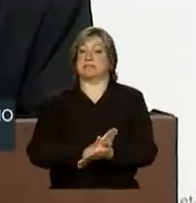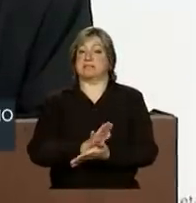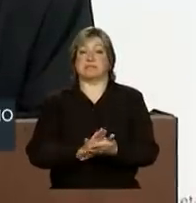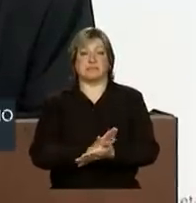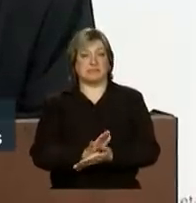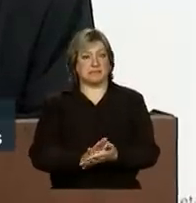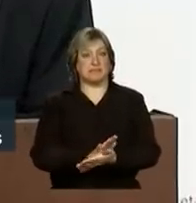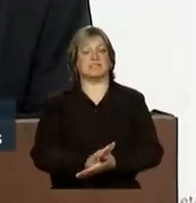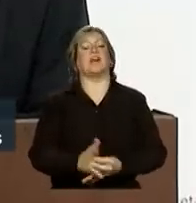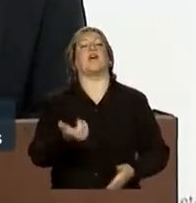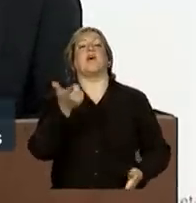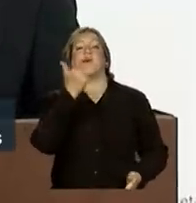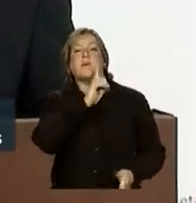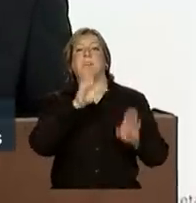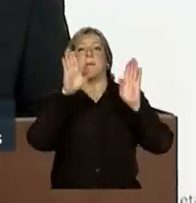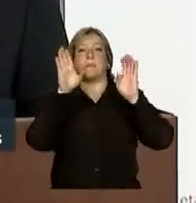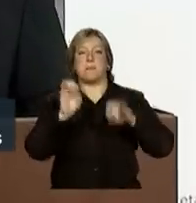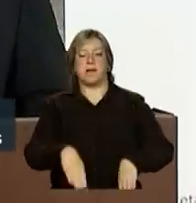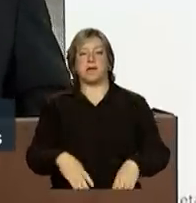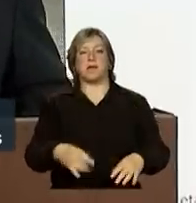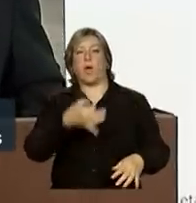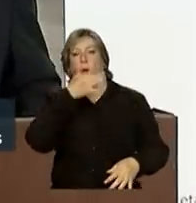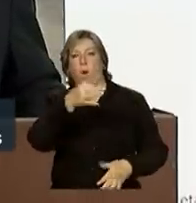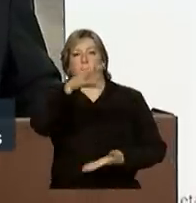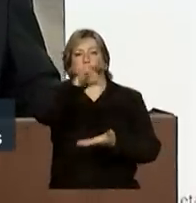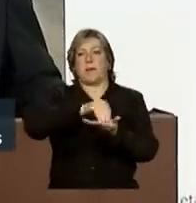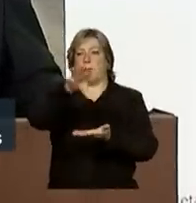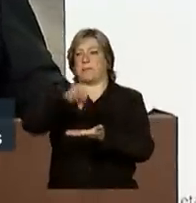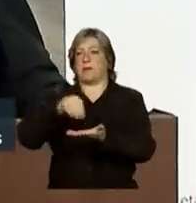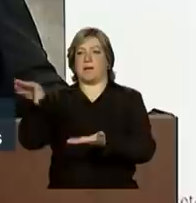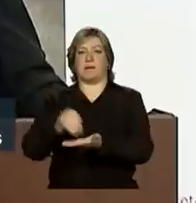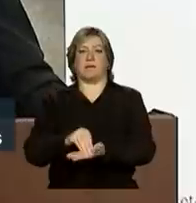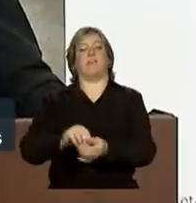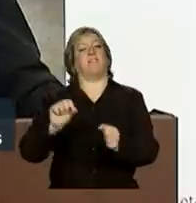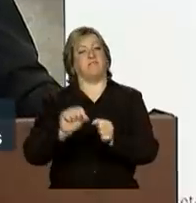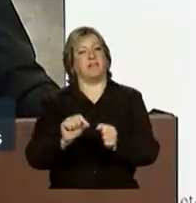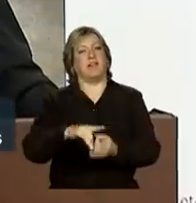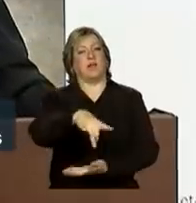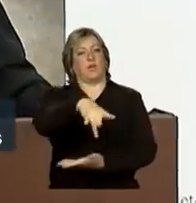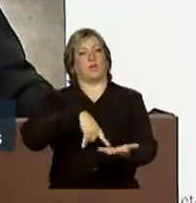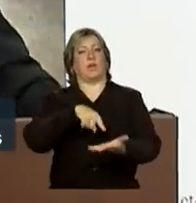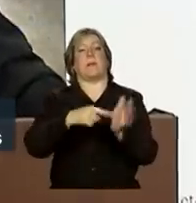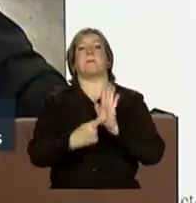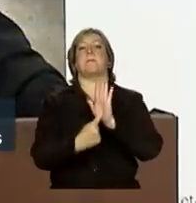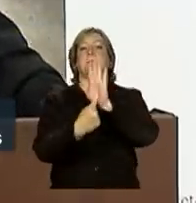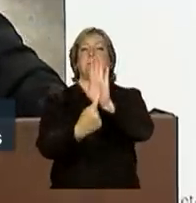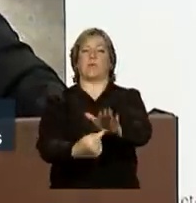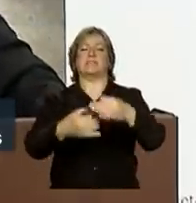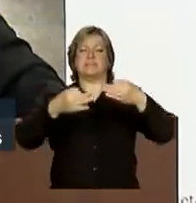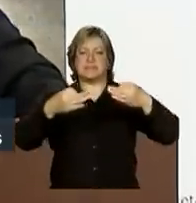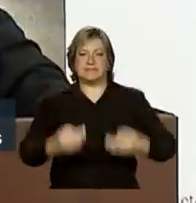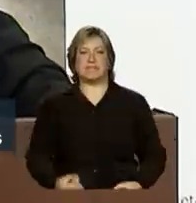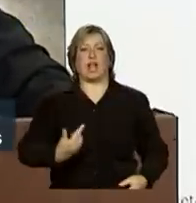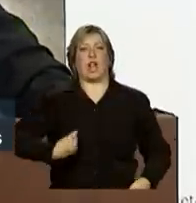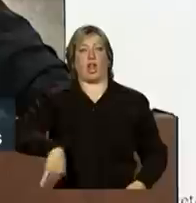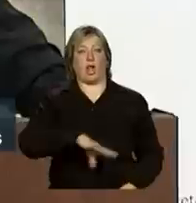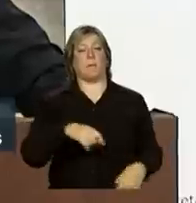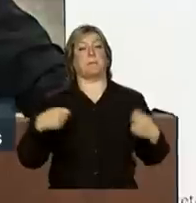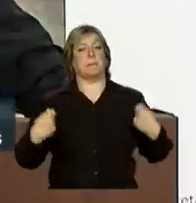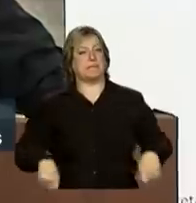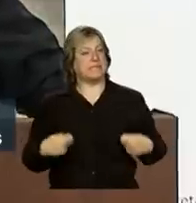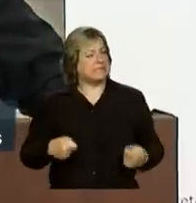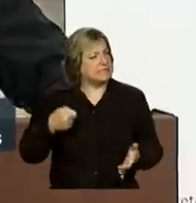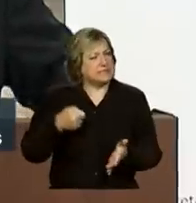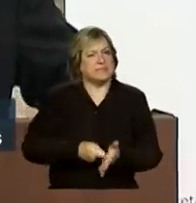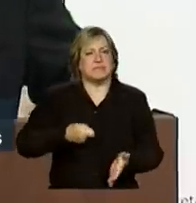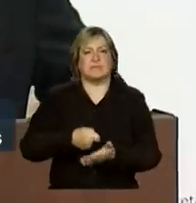conseguisse encontrar um documento que traduzisse a convicção de que nós devemos perseguir